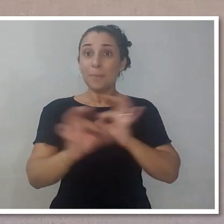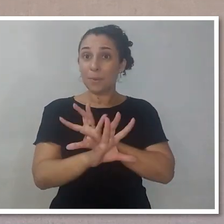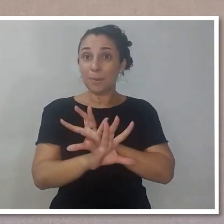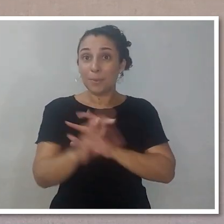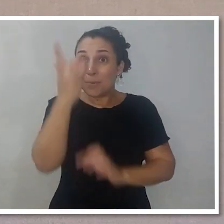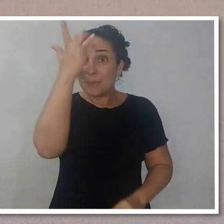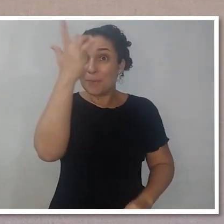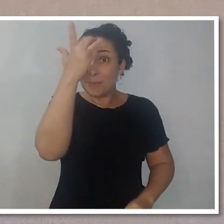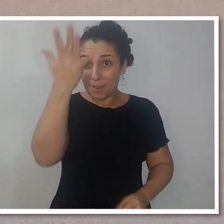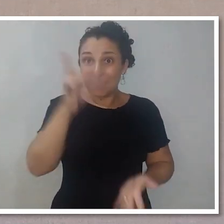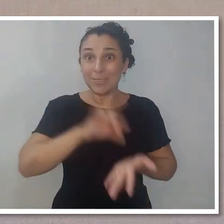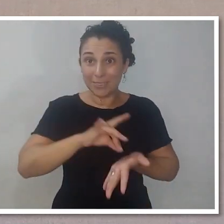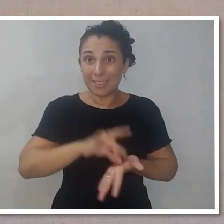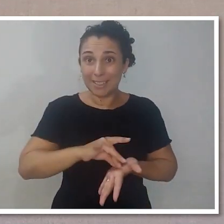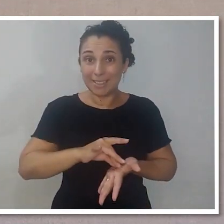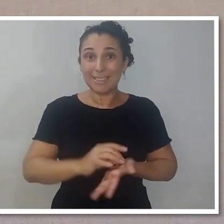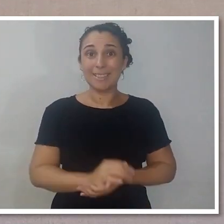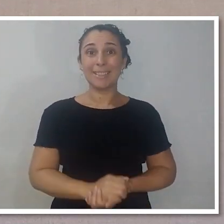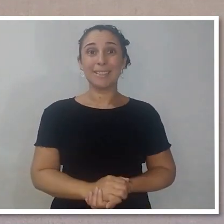Prontinho, olha.